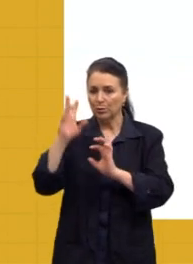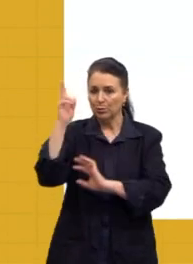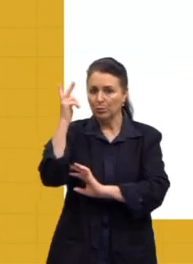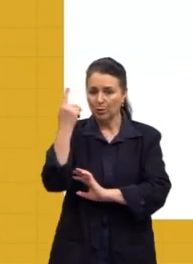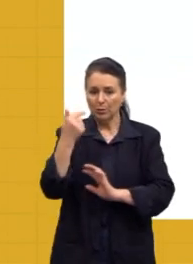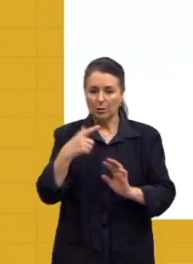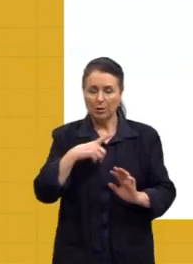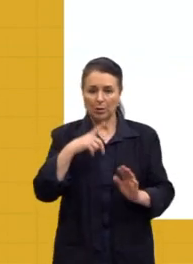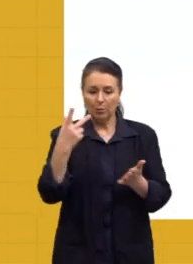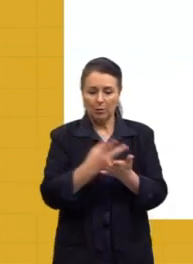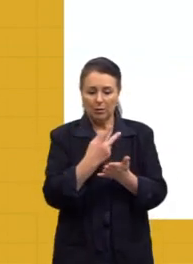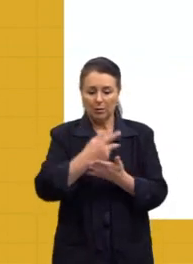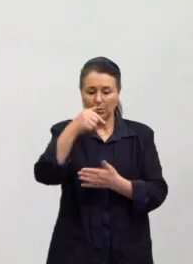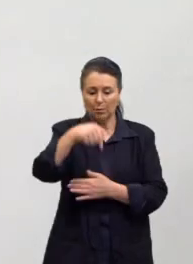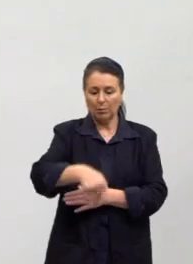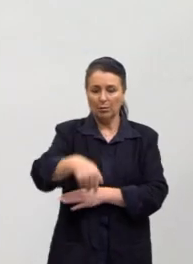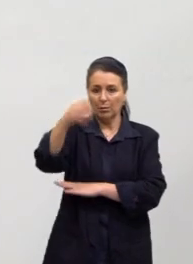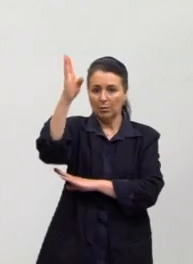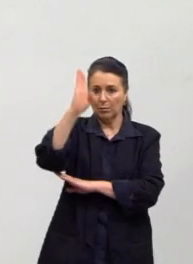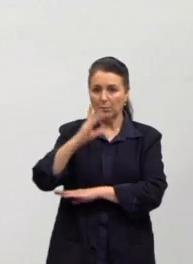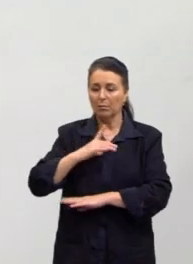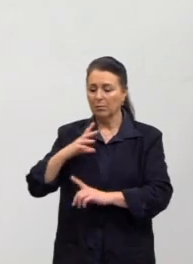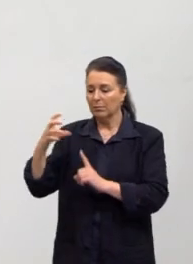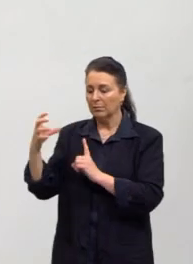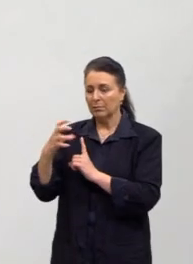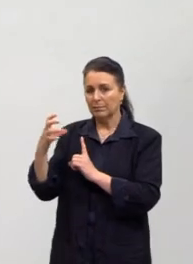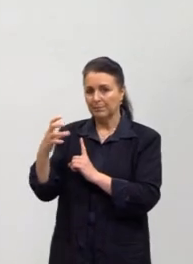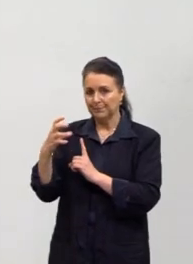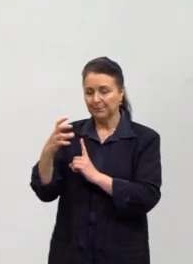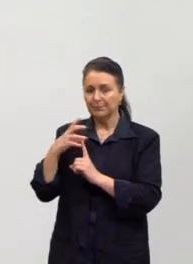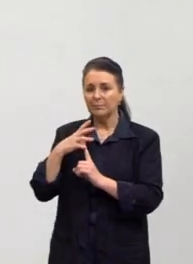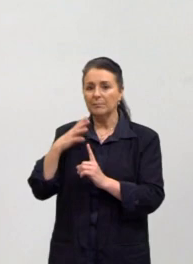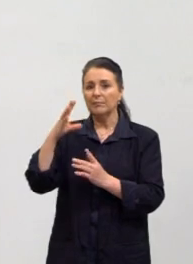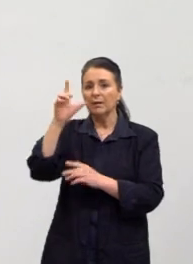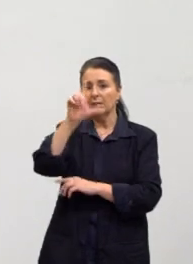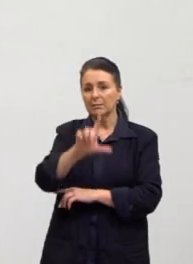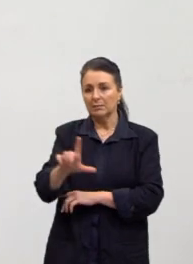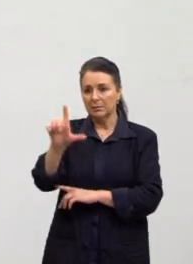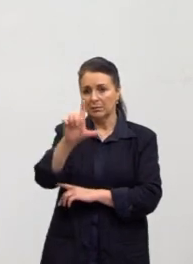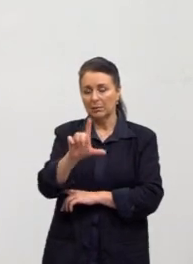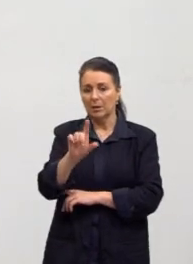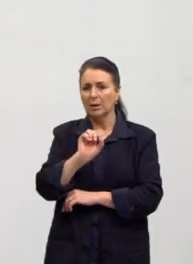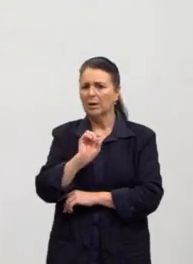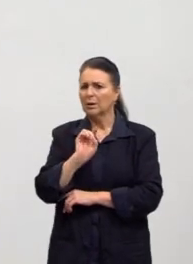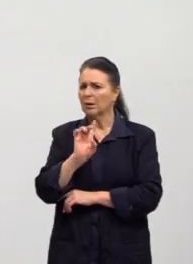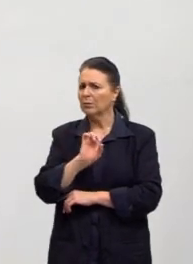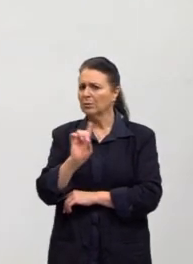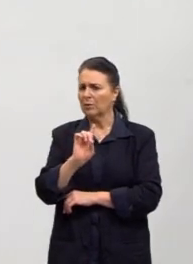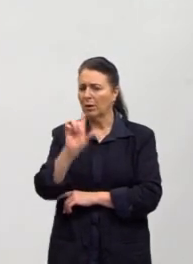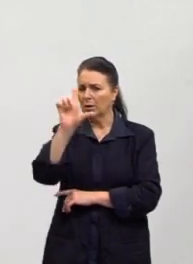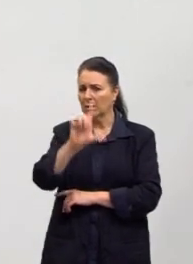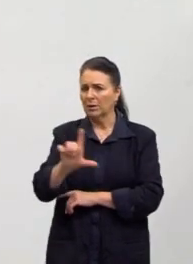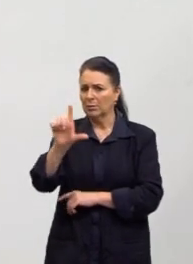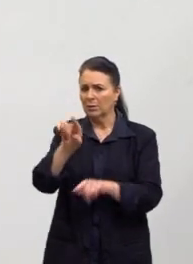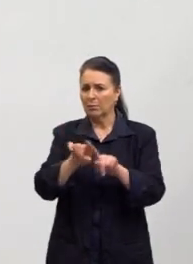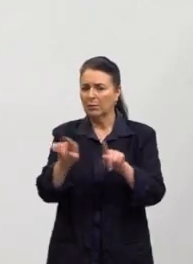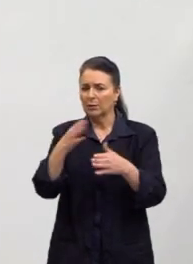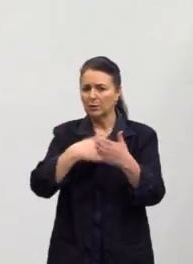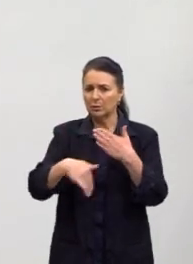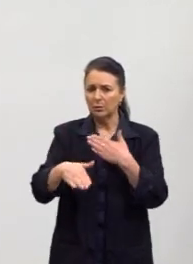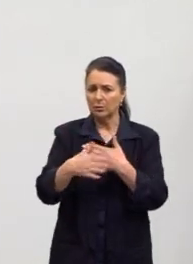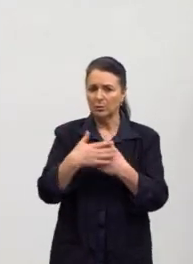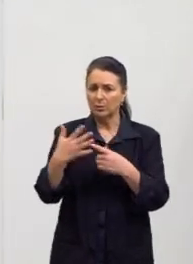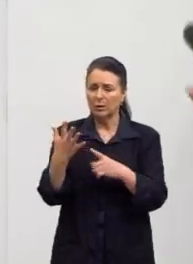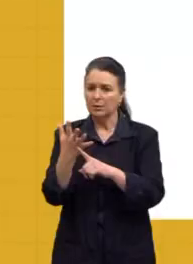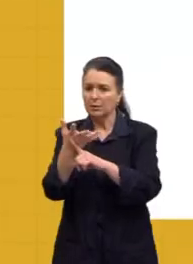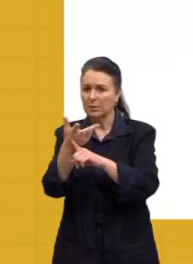estão ocorrendo no Brasil, eles influenciam, de certa forma, dentro da literatura, né? Não apenas da literatura, mas de todas as artes do cotidiano